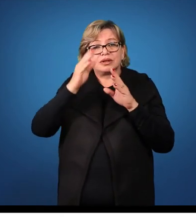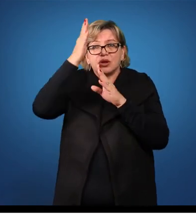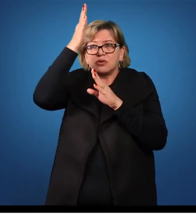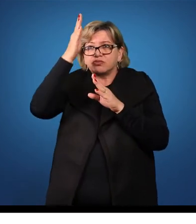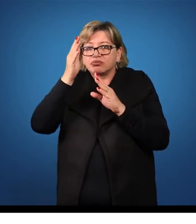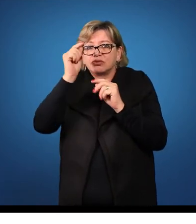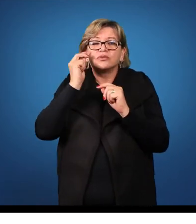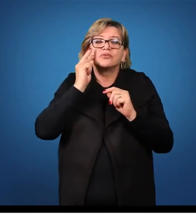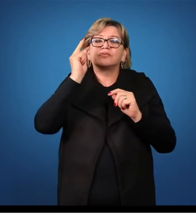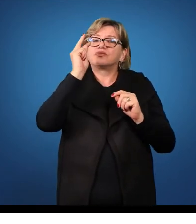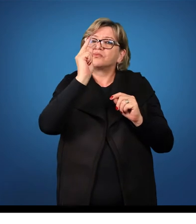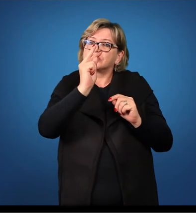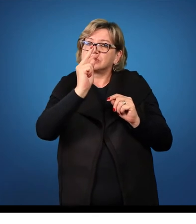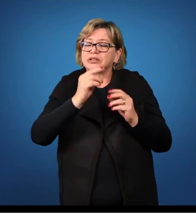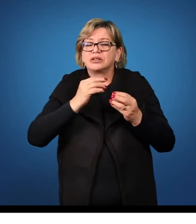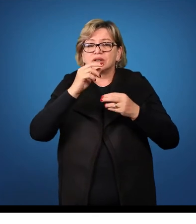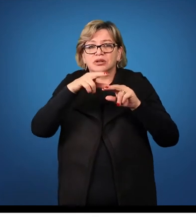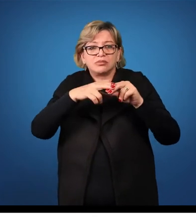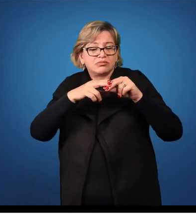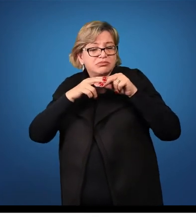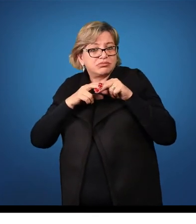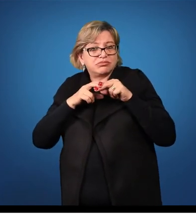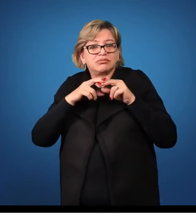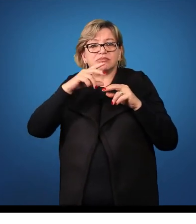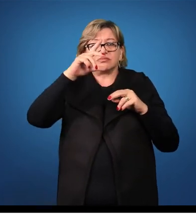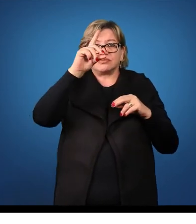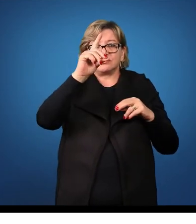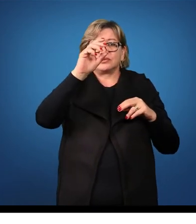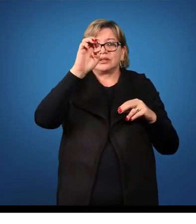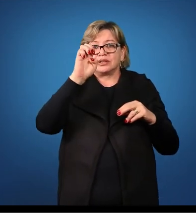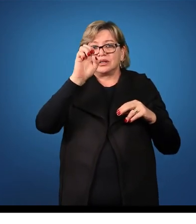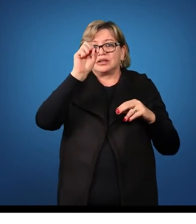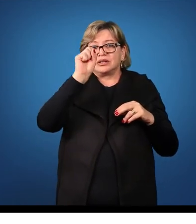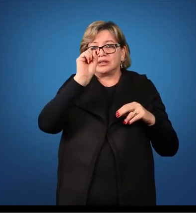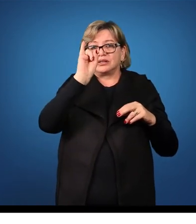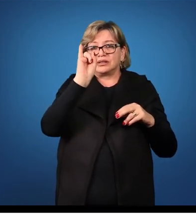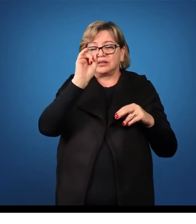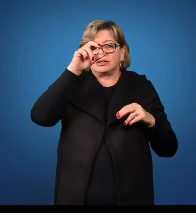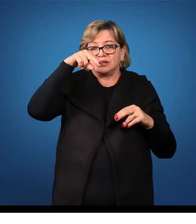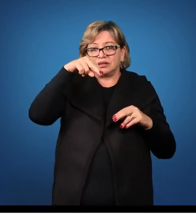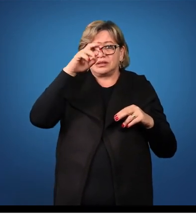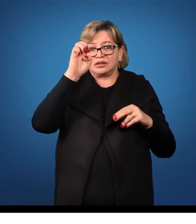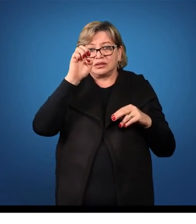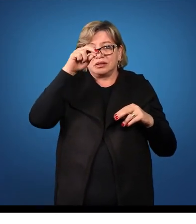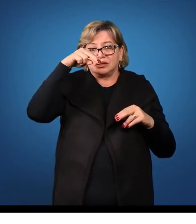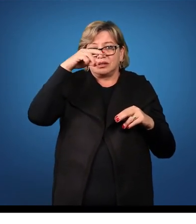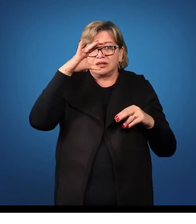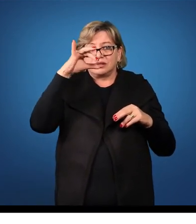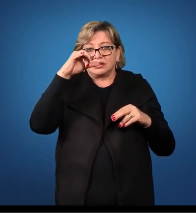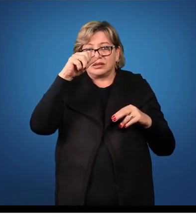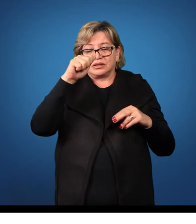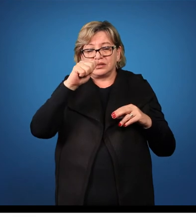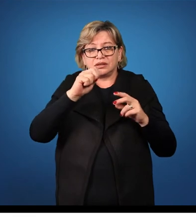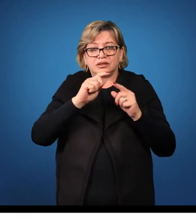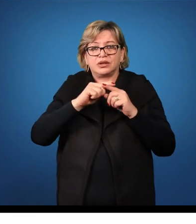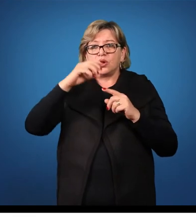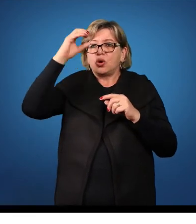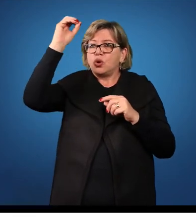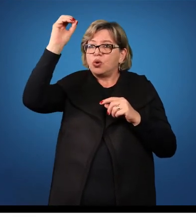palavras. Portanto, as desinências do singular O, IS, I,